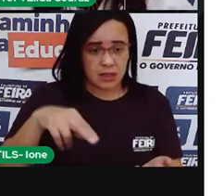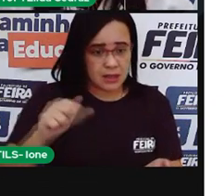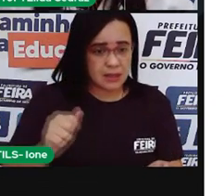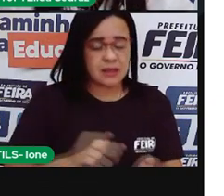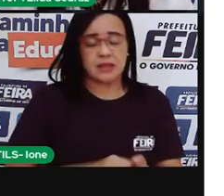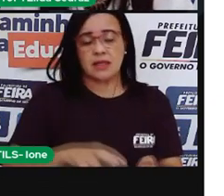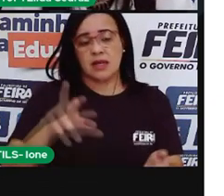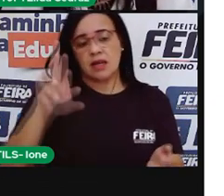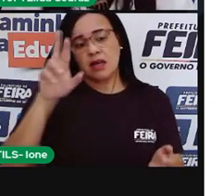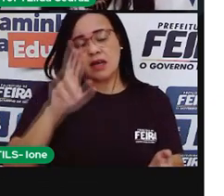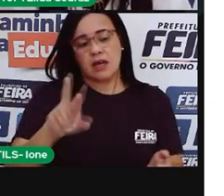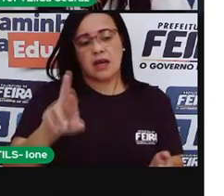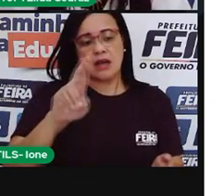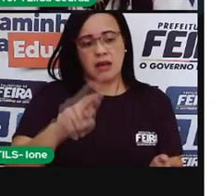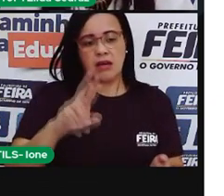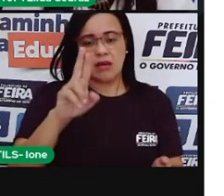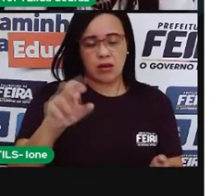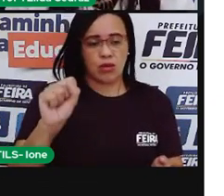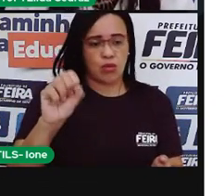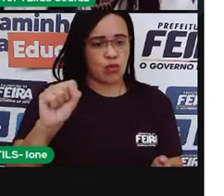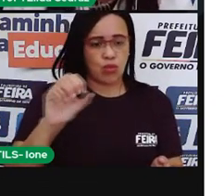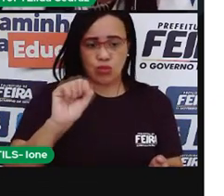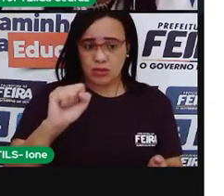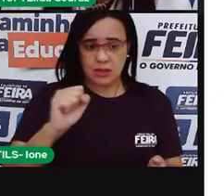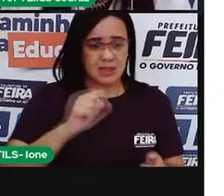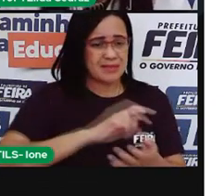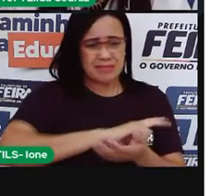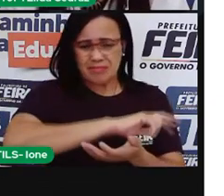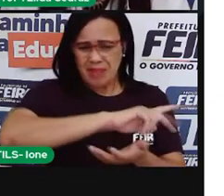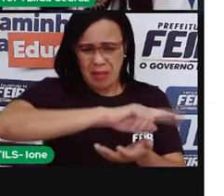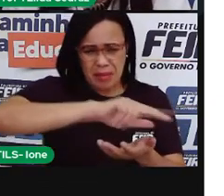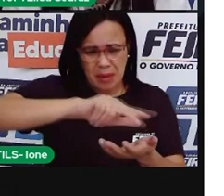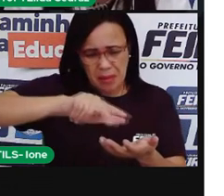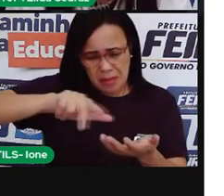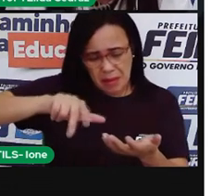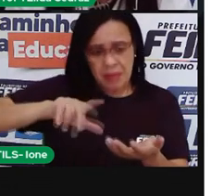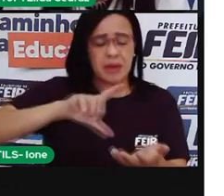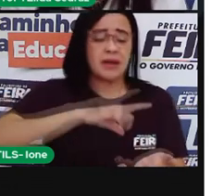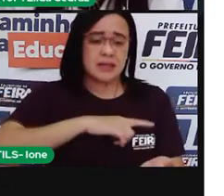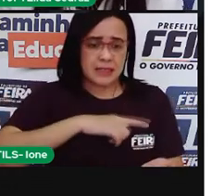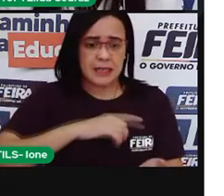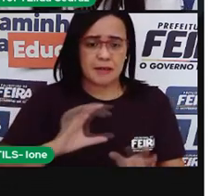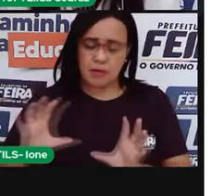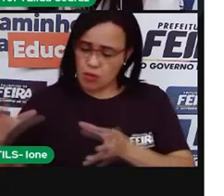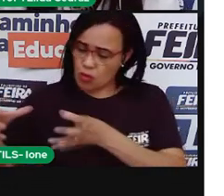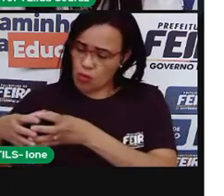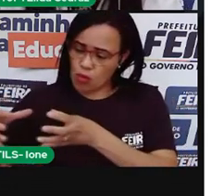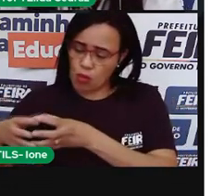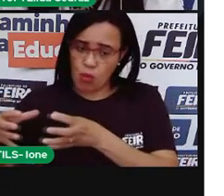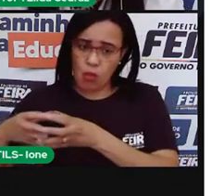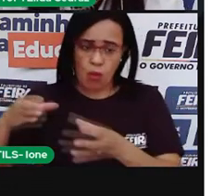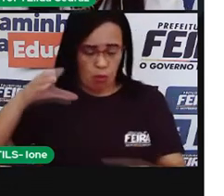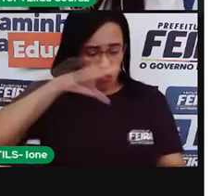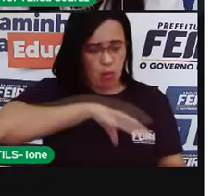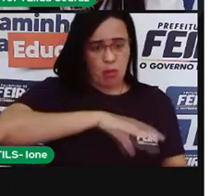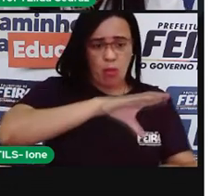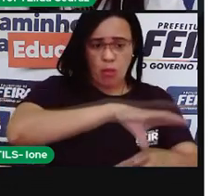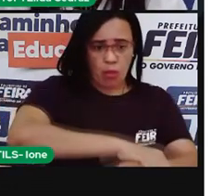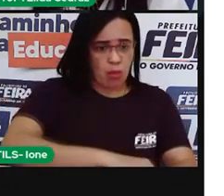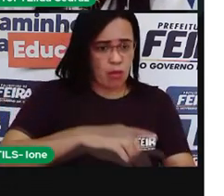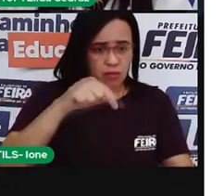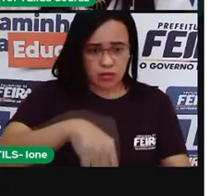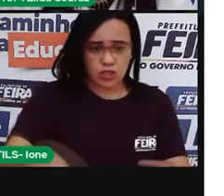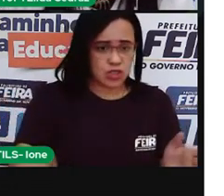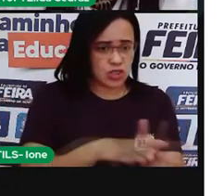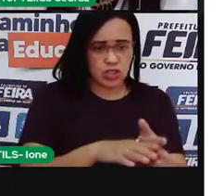quando a gente fala de europeia, na região sudeste não está falando apenas dos portugueses que vieram para cá,